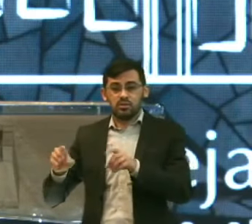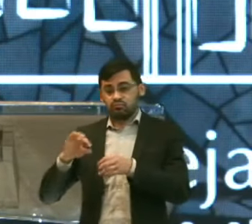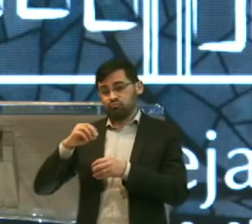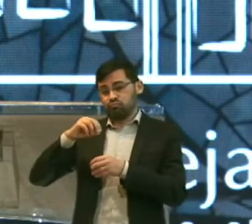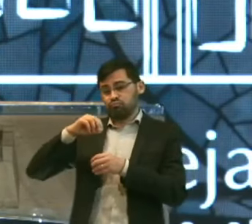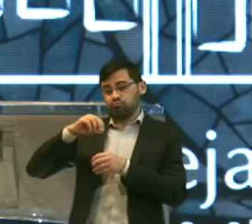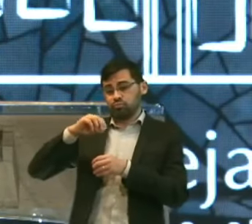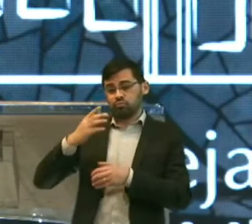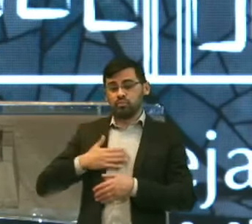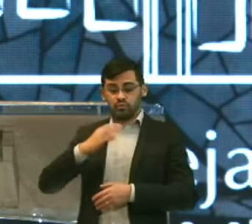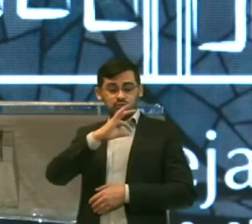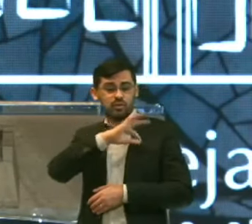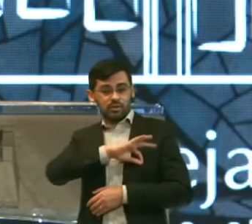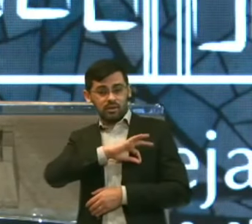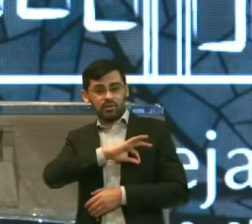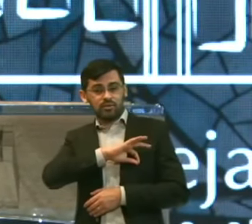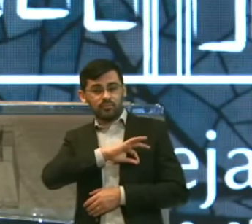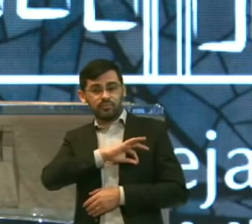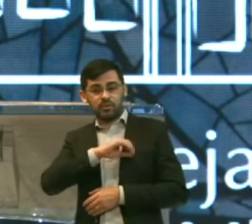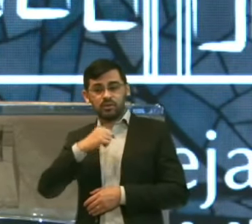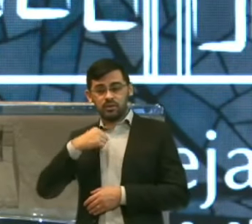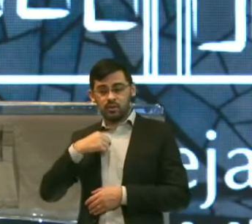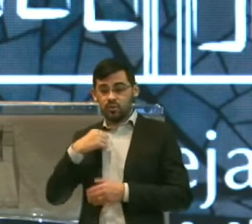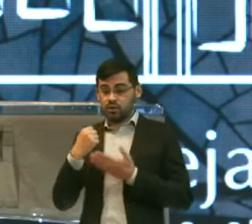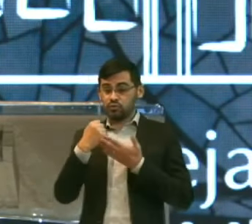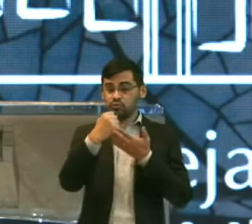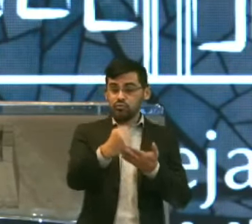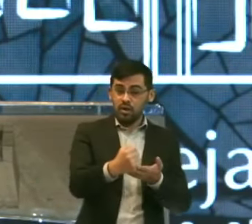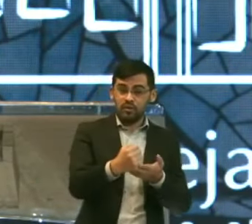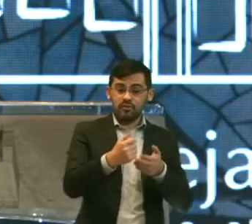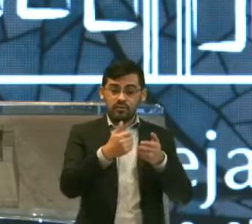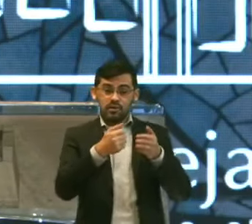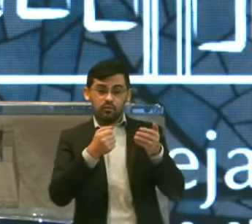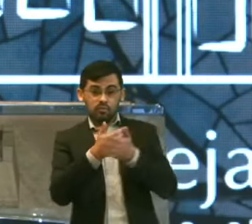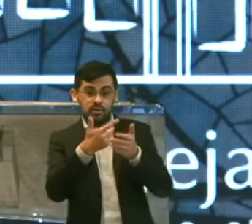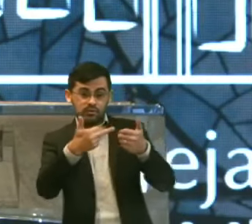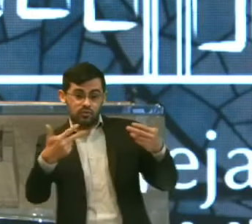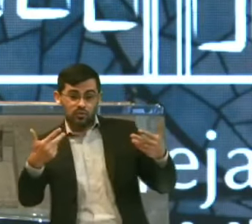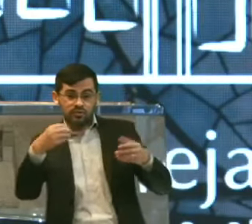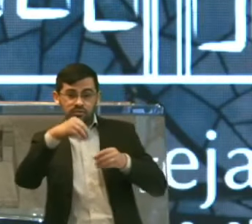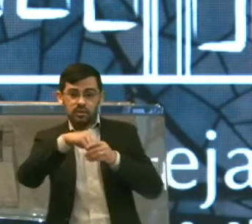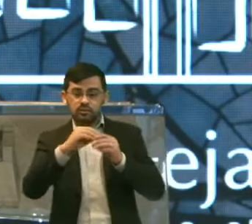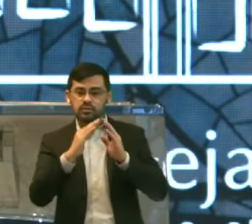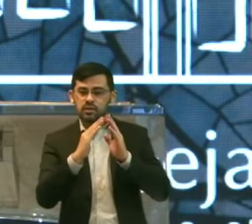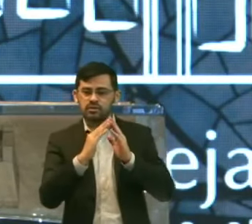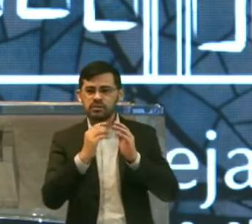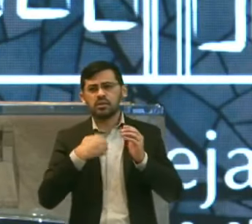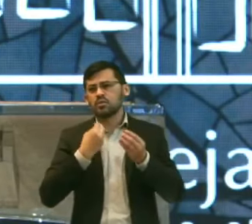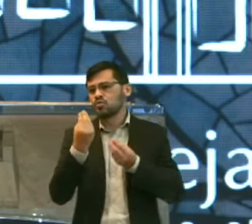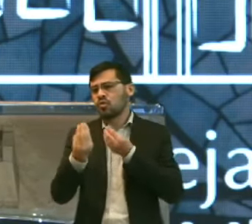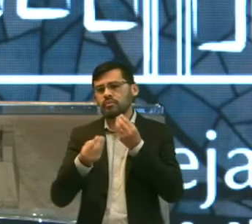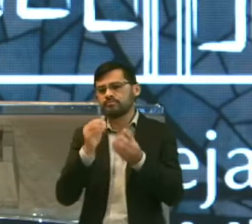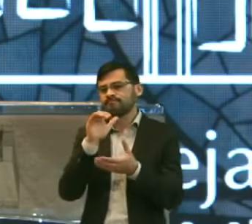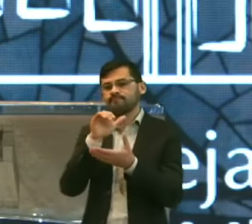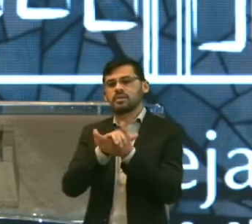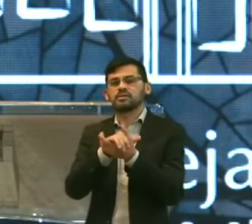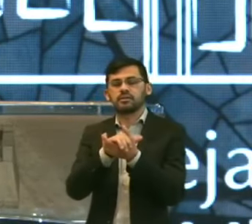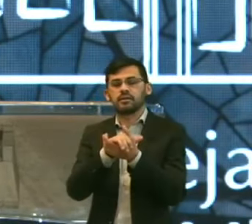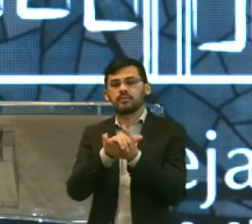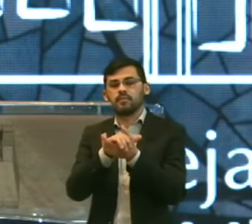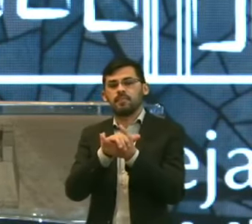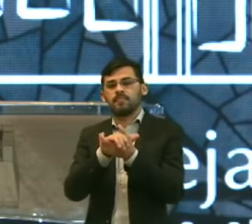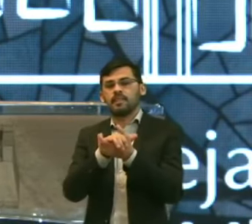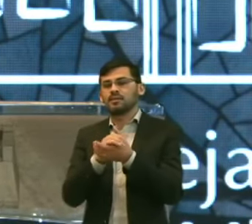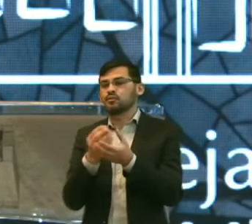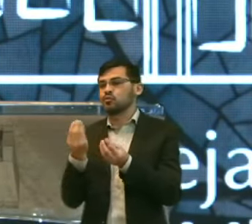ganhava Trabalhando Complementava A renda familiar E como é que eu ia casar? E